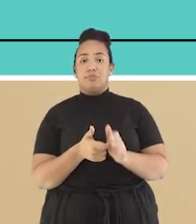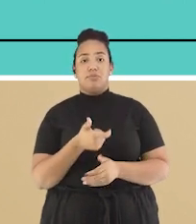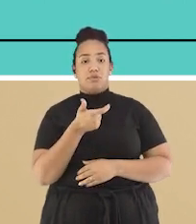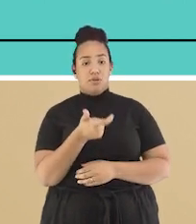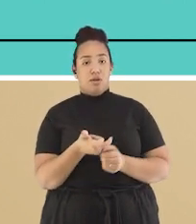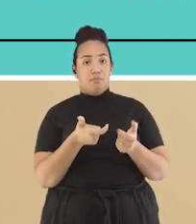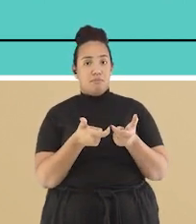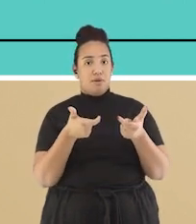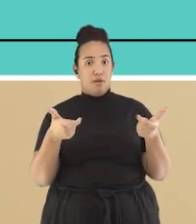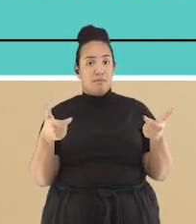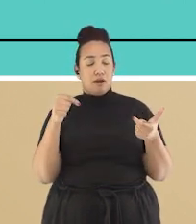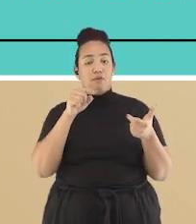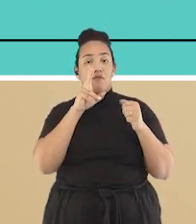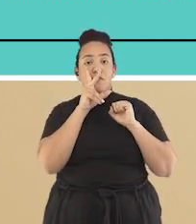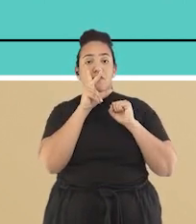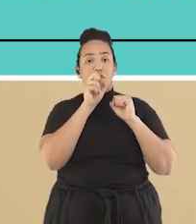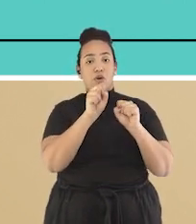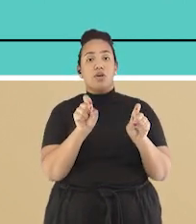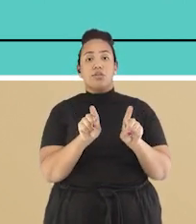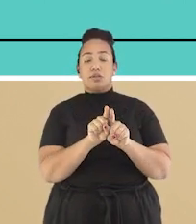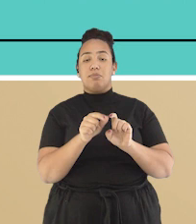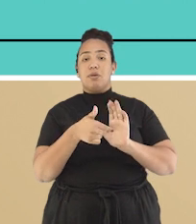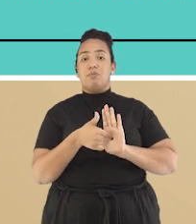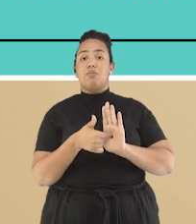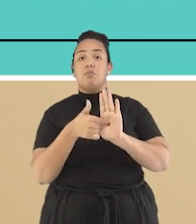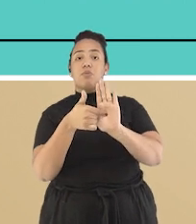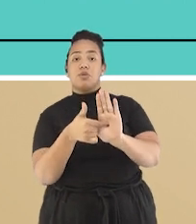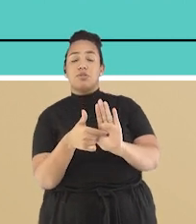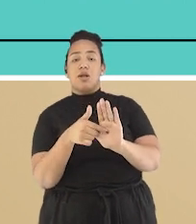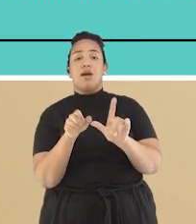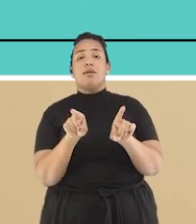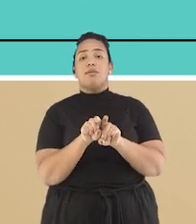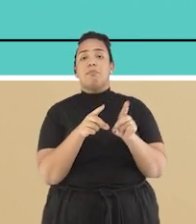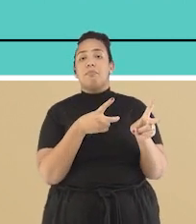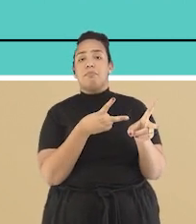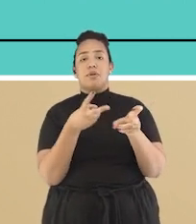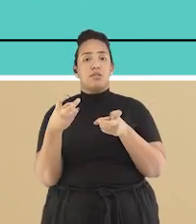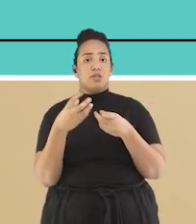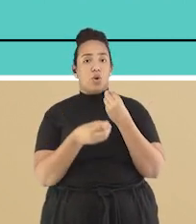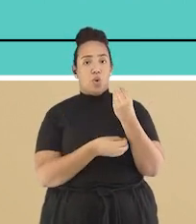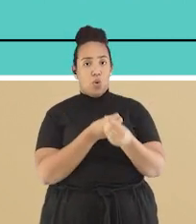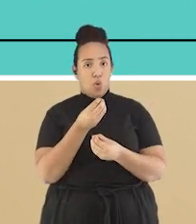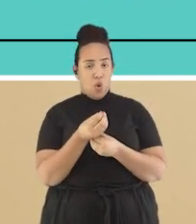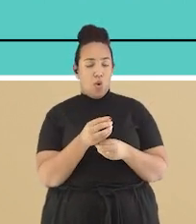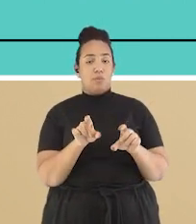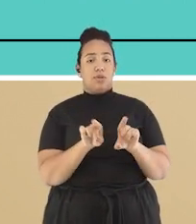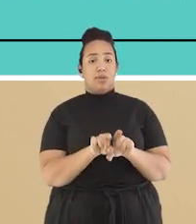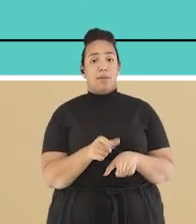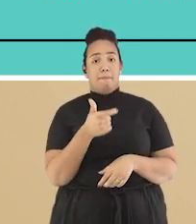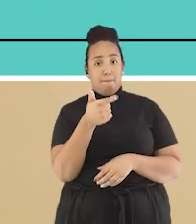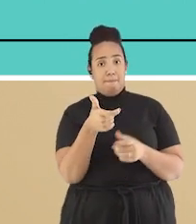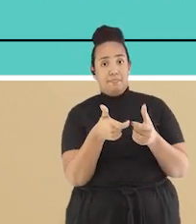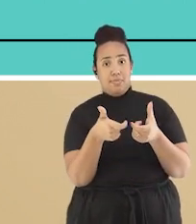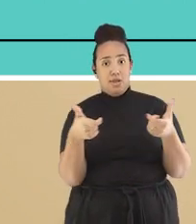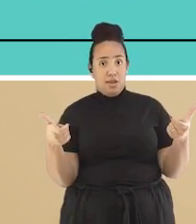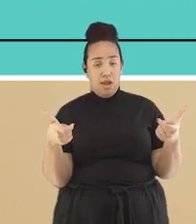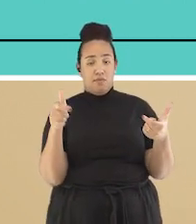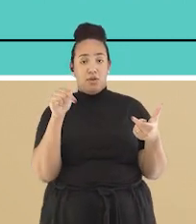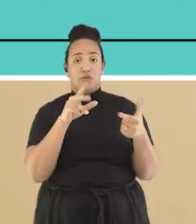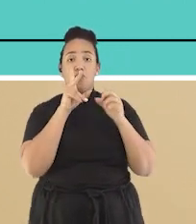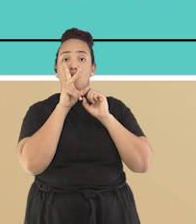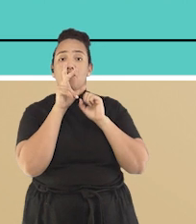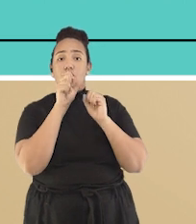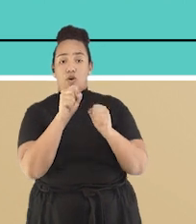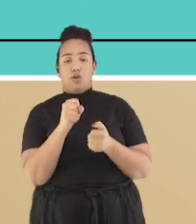palavra e mostrar a sua posição e como identificá-la. Classificar as palavras quanto à sílaba tônica